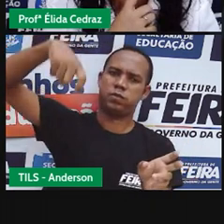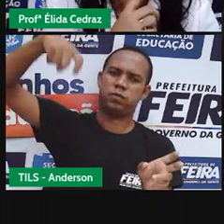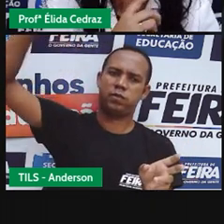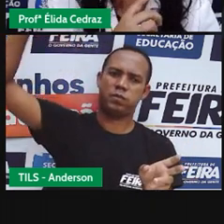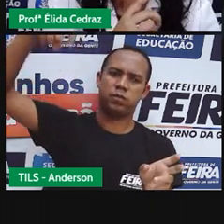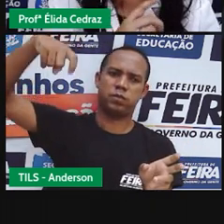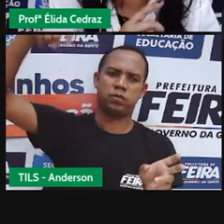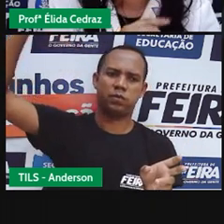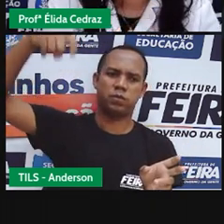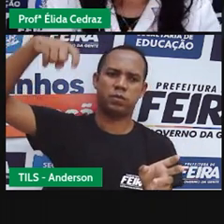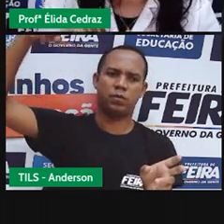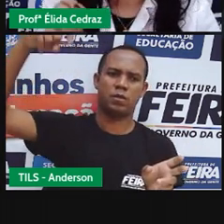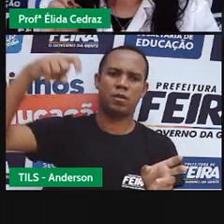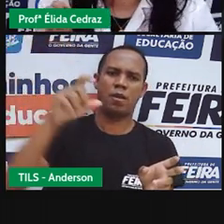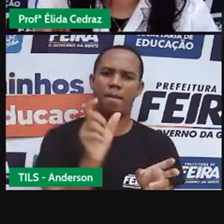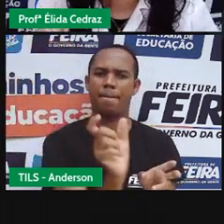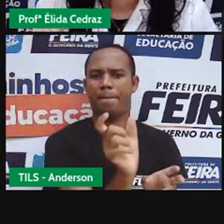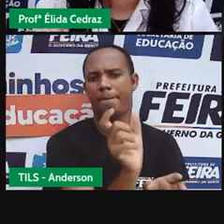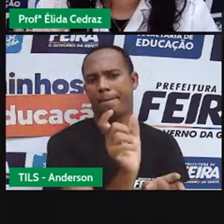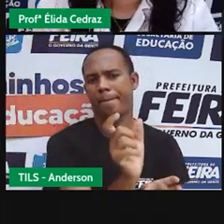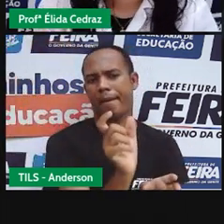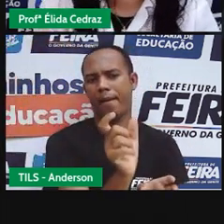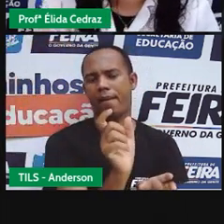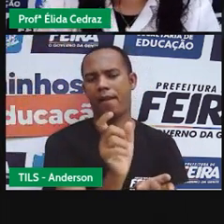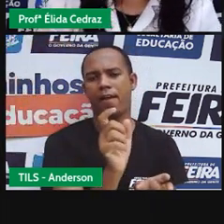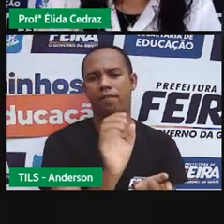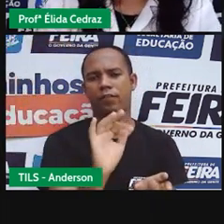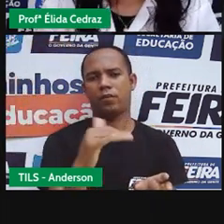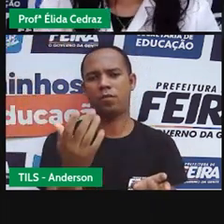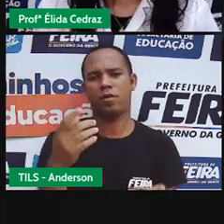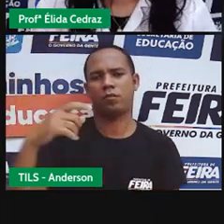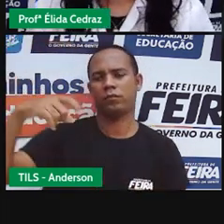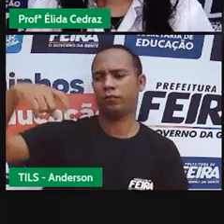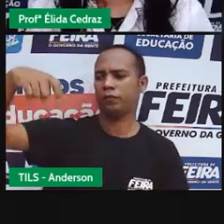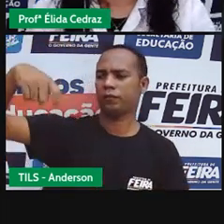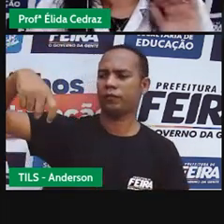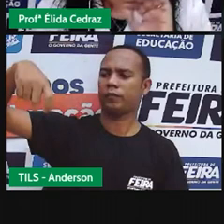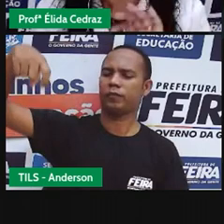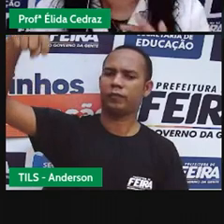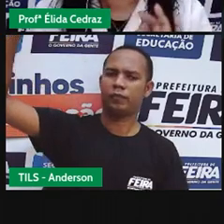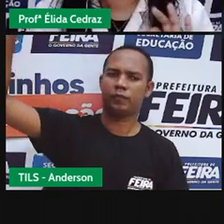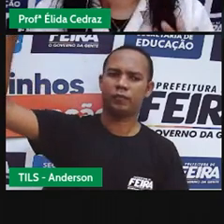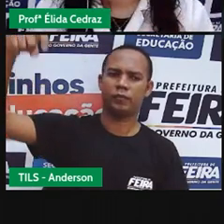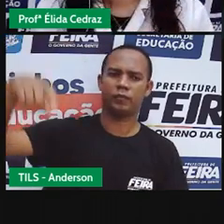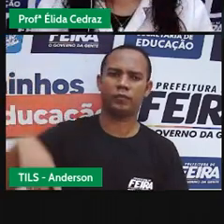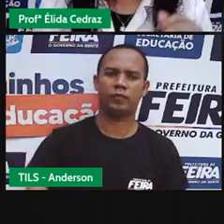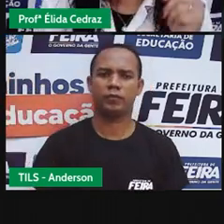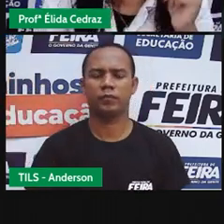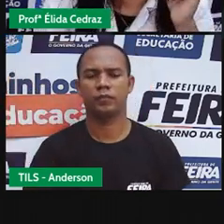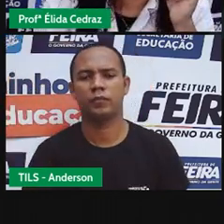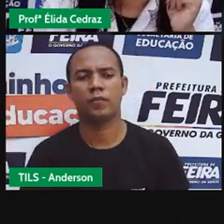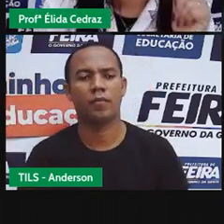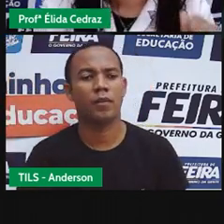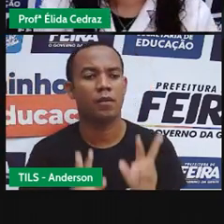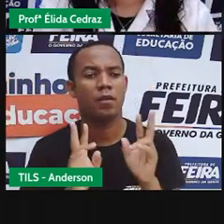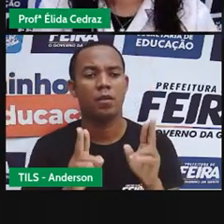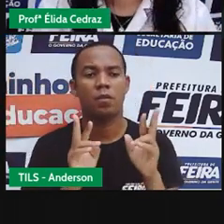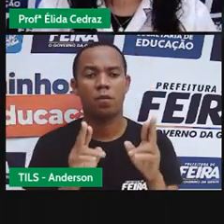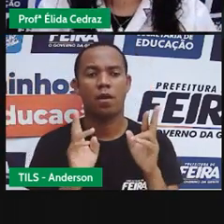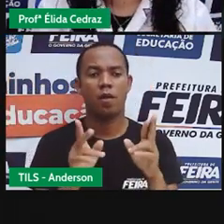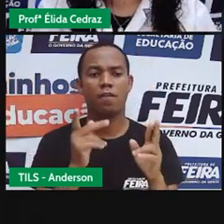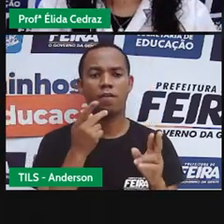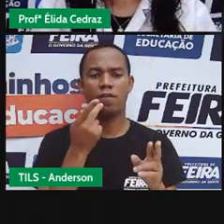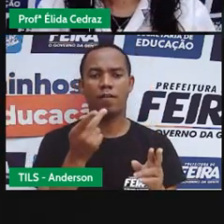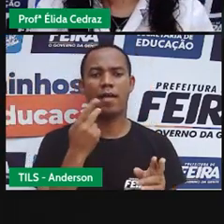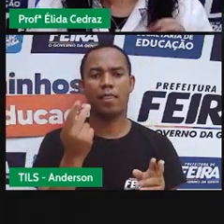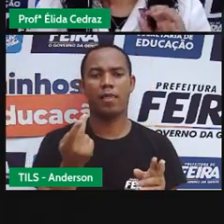Caranguejo e guindaste. A mesma coisa com a regrinha da aula